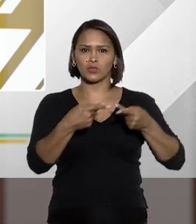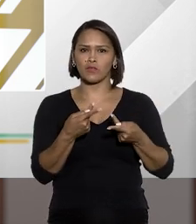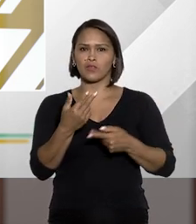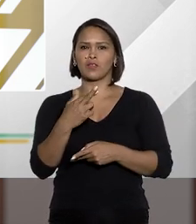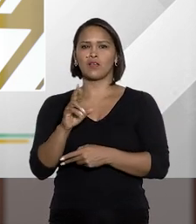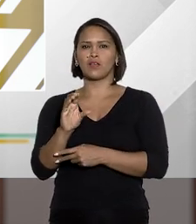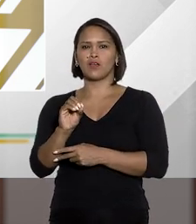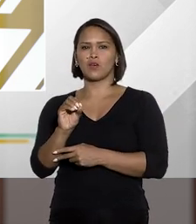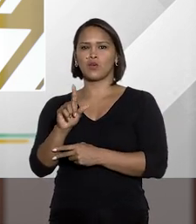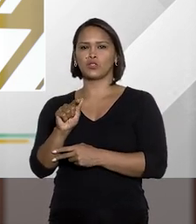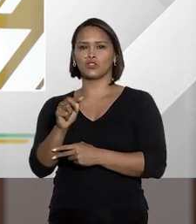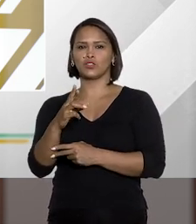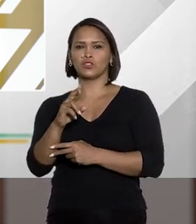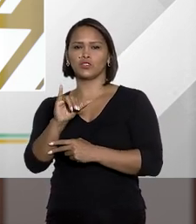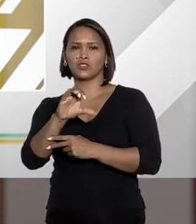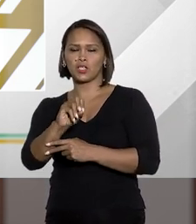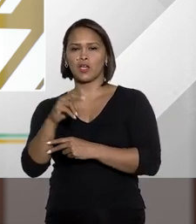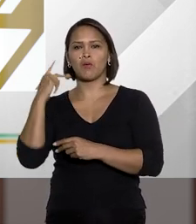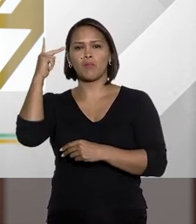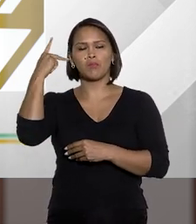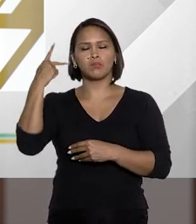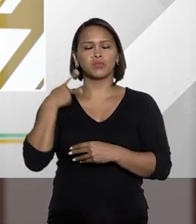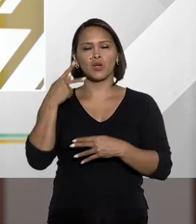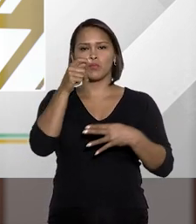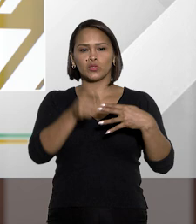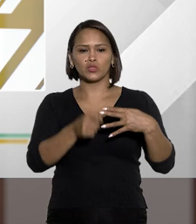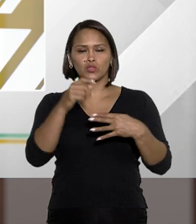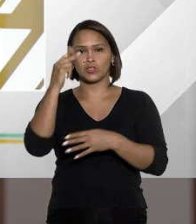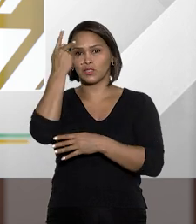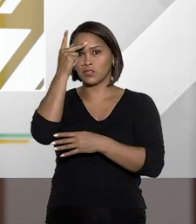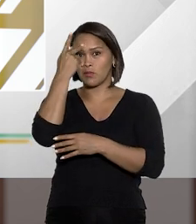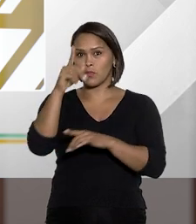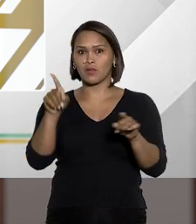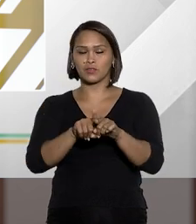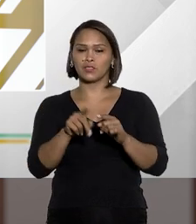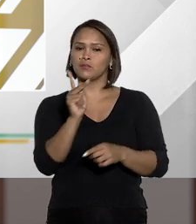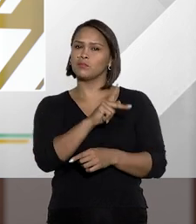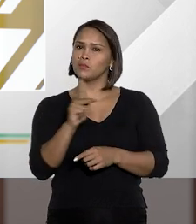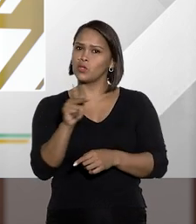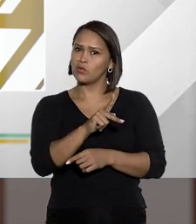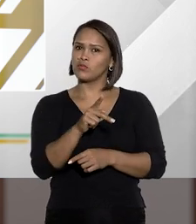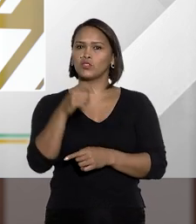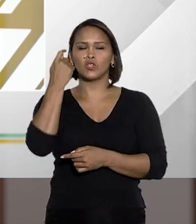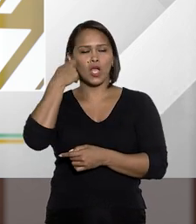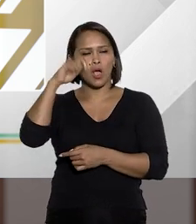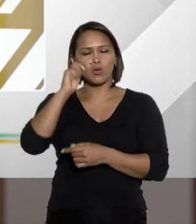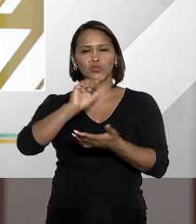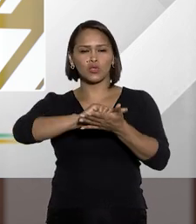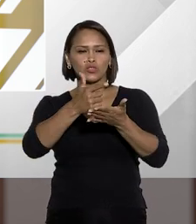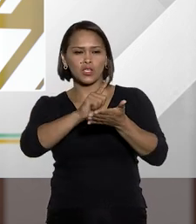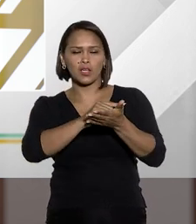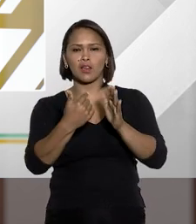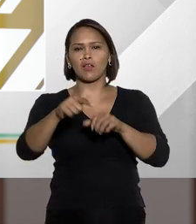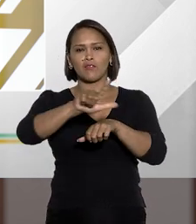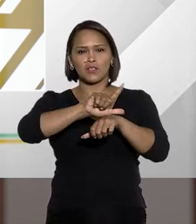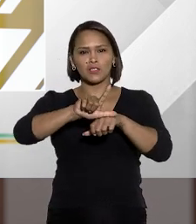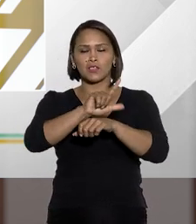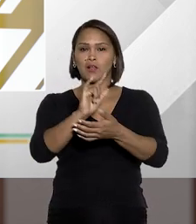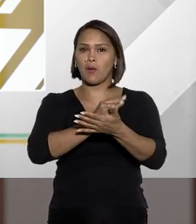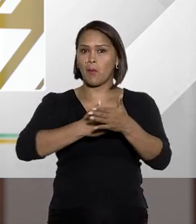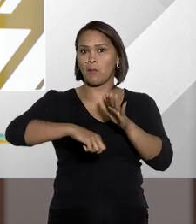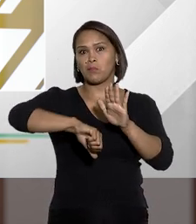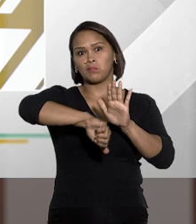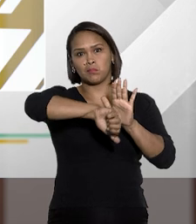outro convidado é Rogério Sanches Cunha, promotor de Justiça de São Paulo e também professor e autor de livros sobre